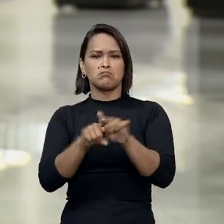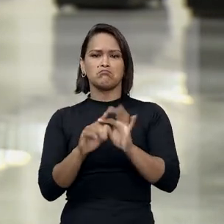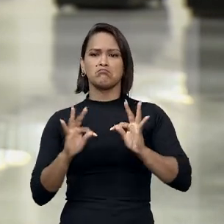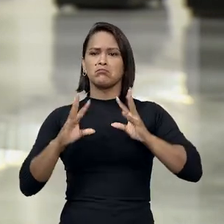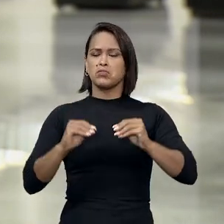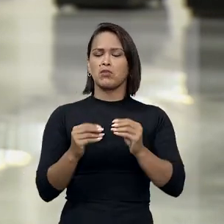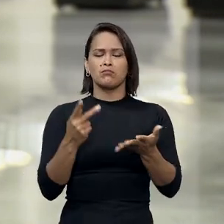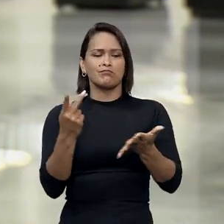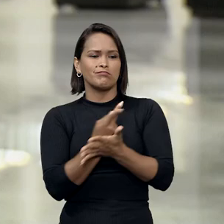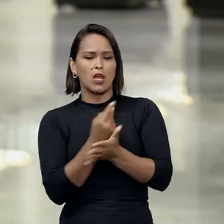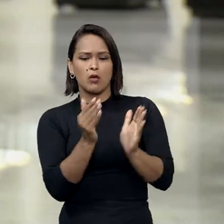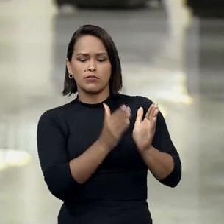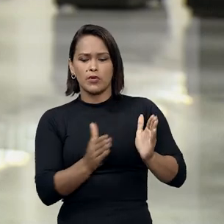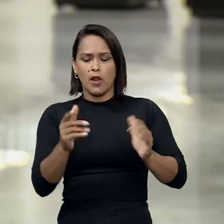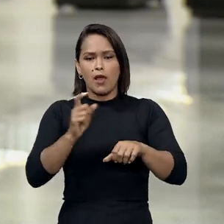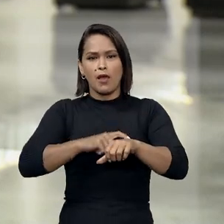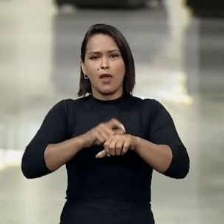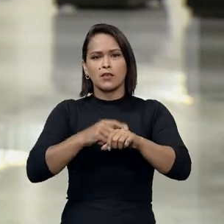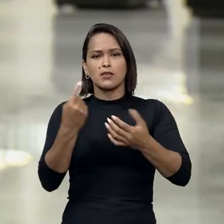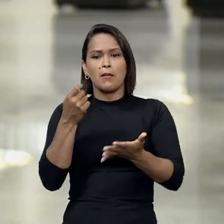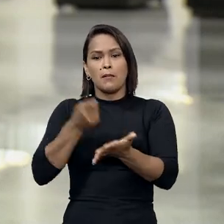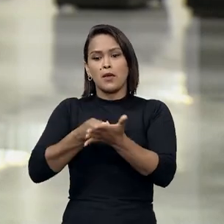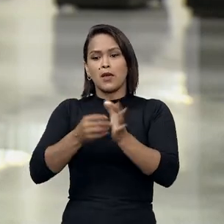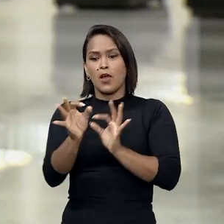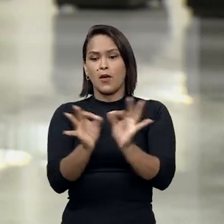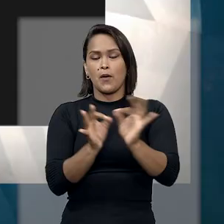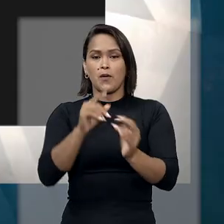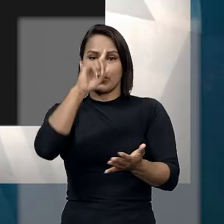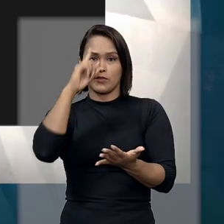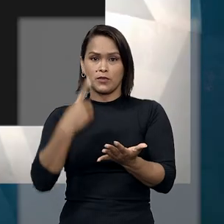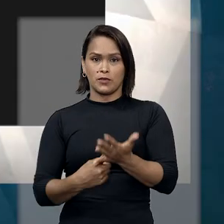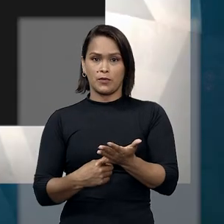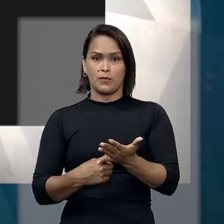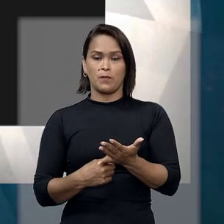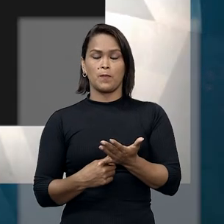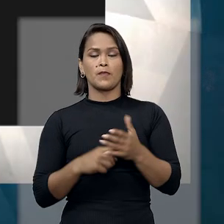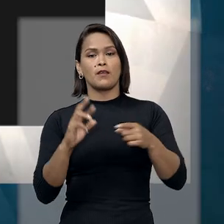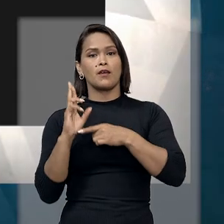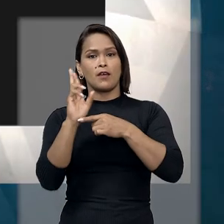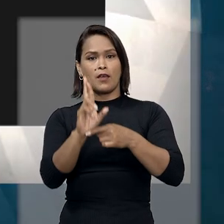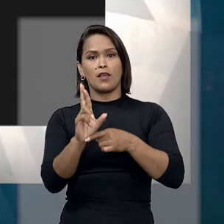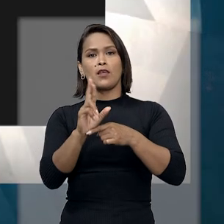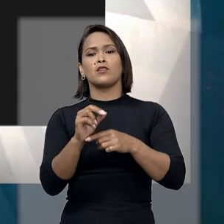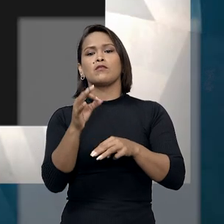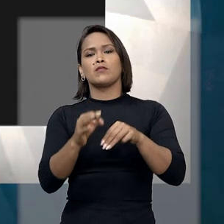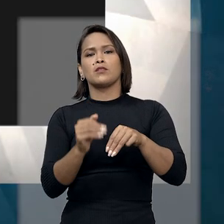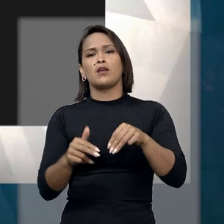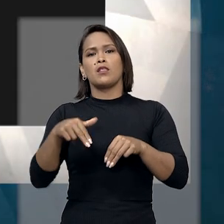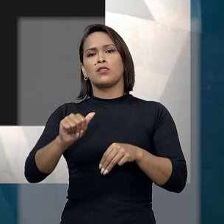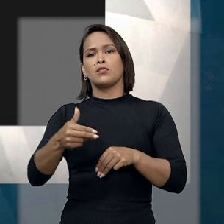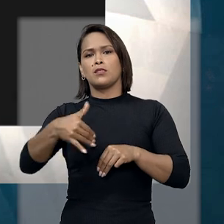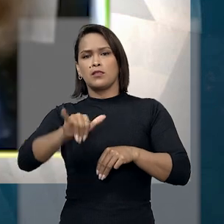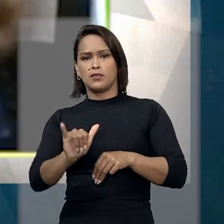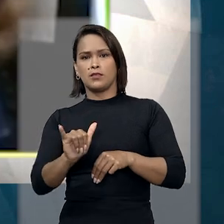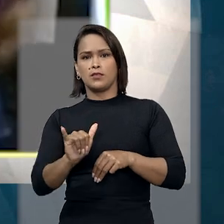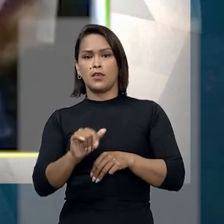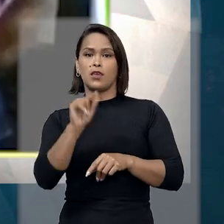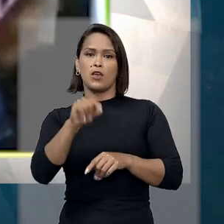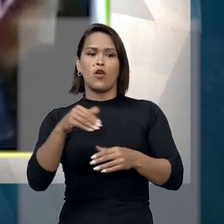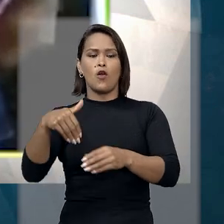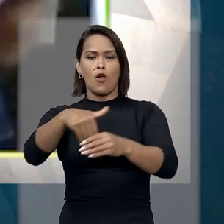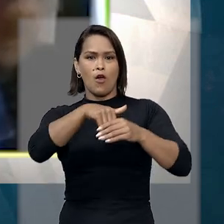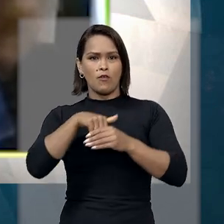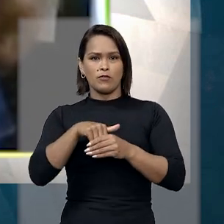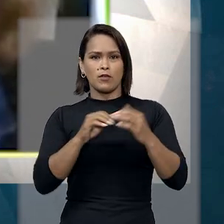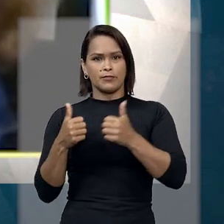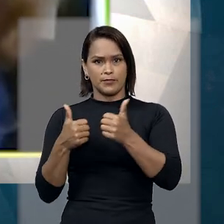estipulação de prazo razoável para o cumprimento da ordem judicial. A relatoria do recurso foi da ministra Nancy Andrigue. No voto que